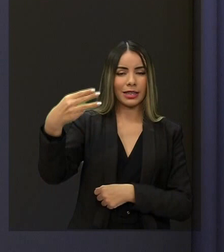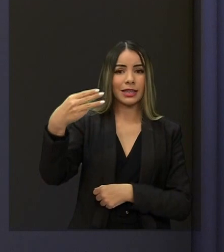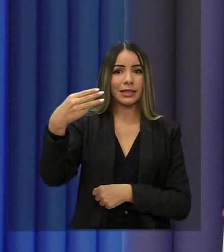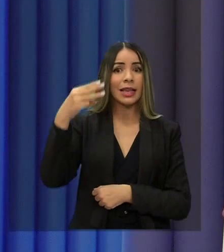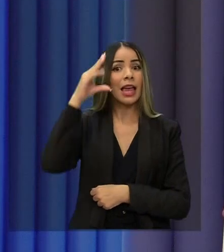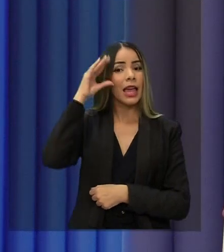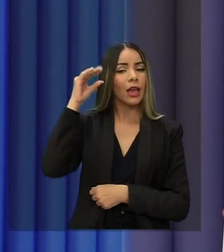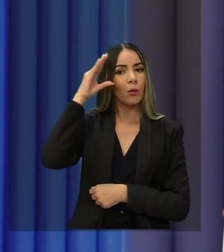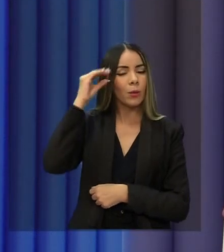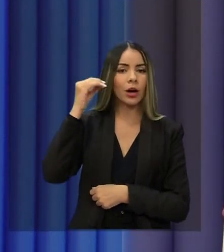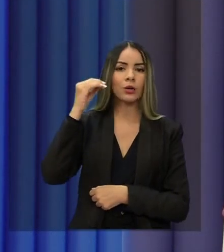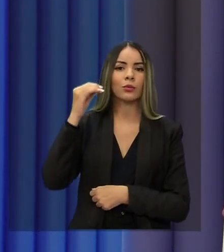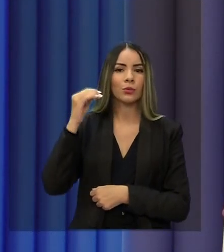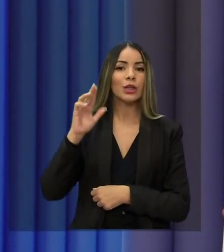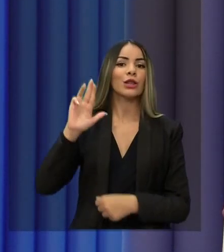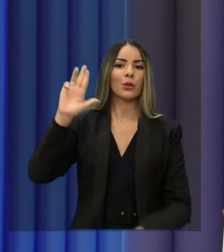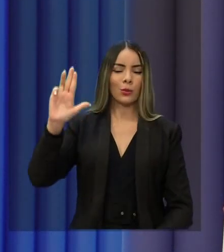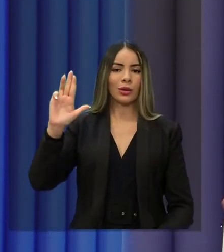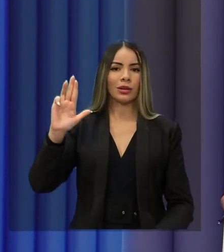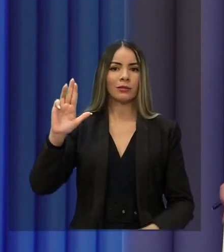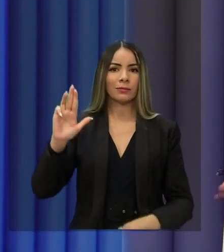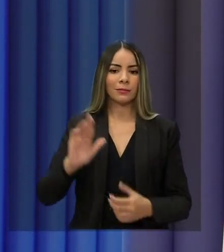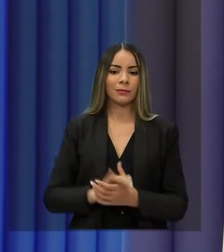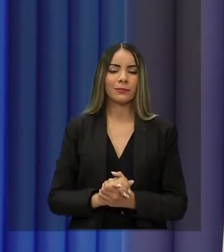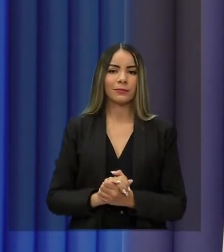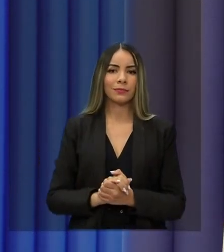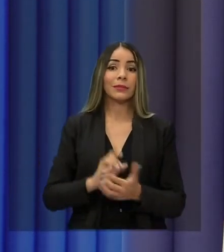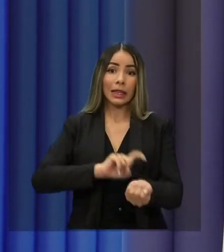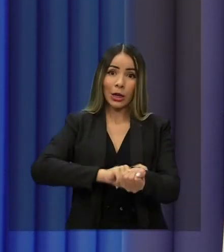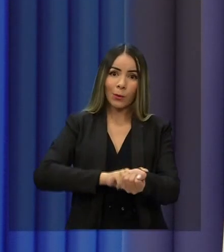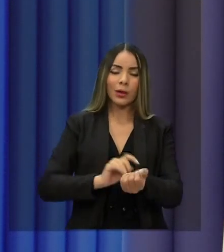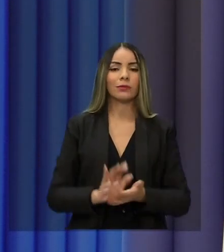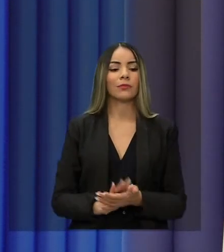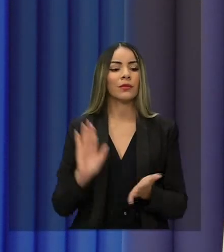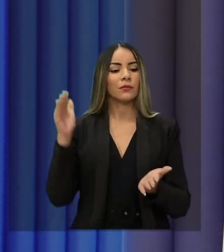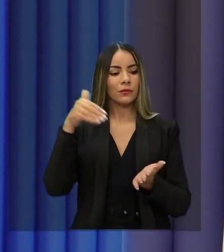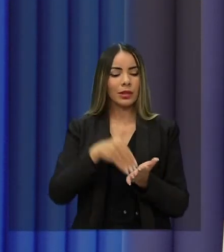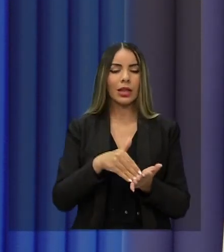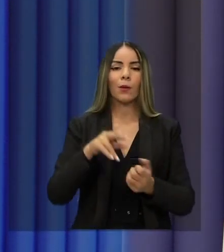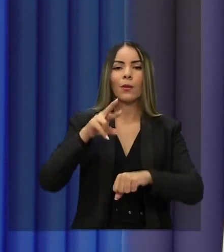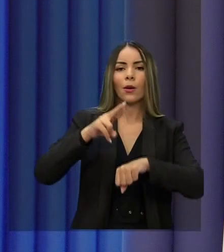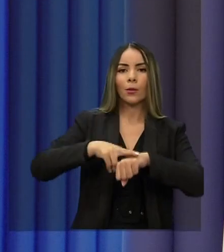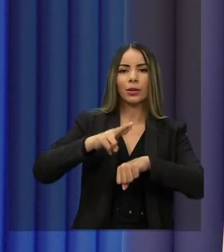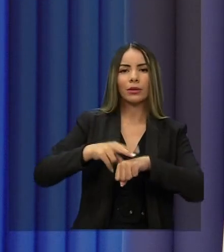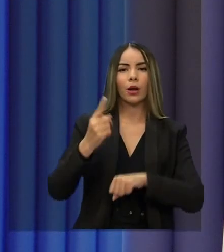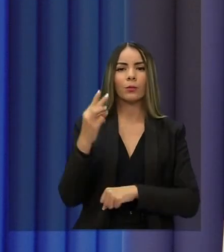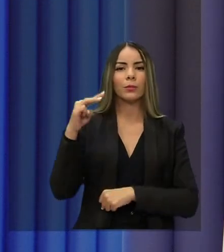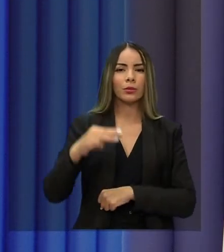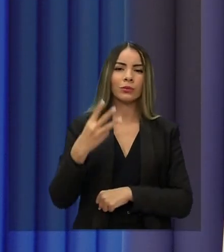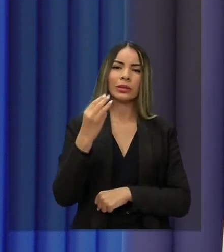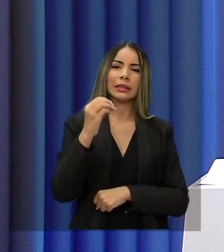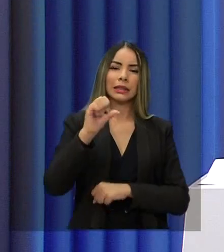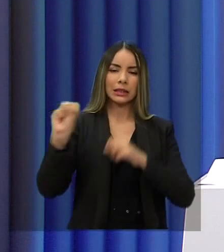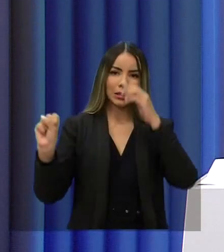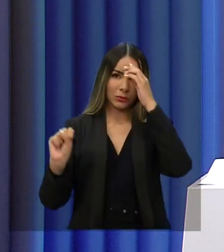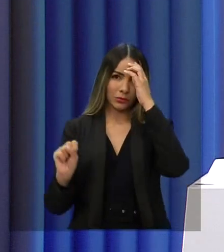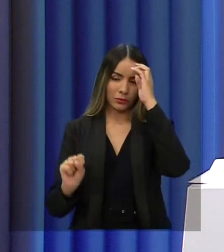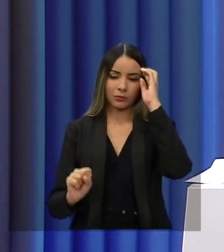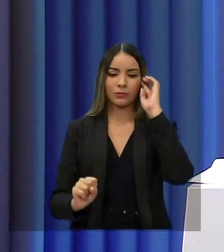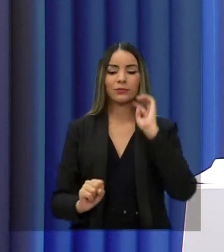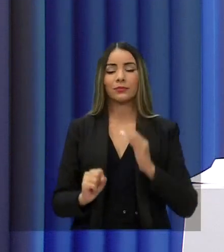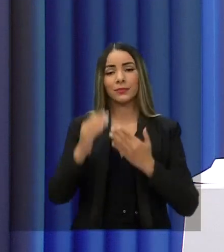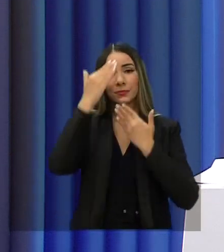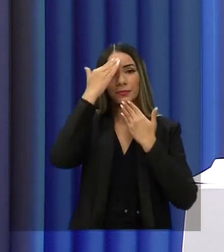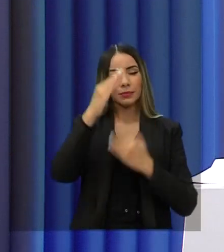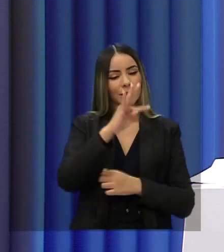Lula. 131. Senador. E, por fim, a vez do candidato Roberto Claudio, do PDT. Um minuto e 30 segundos. Candidato. Muito